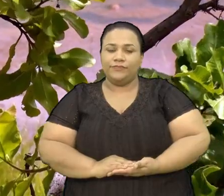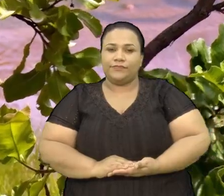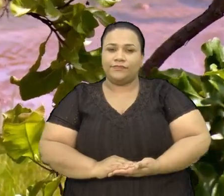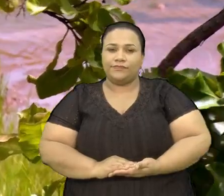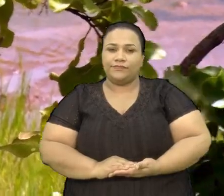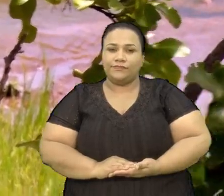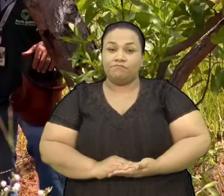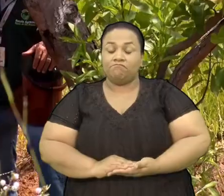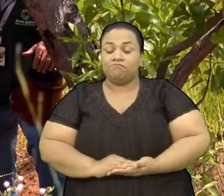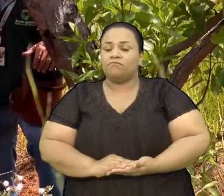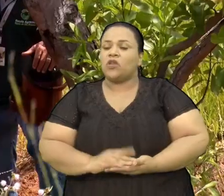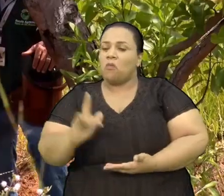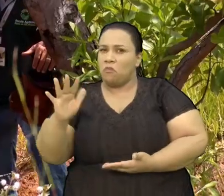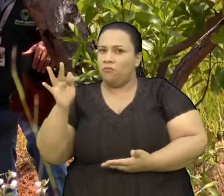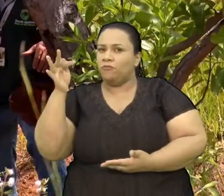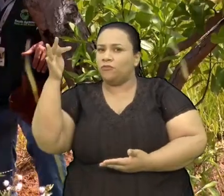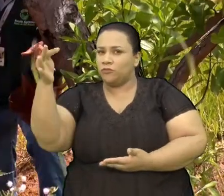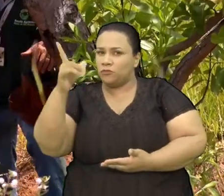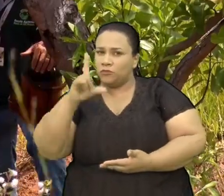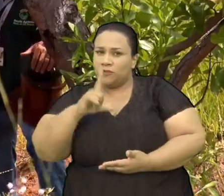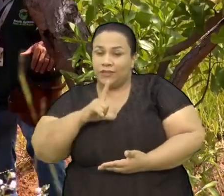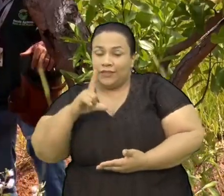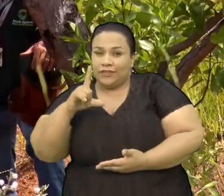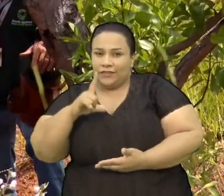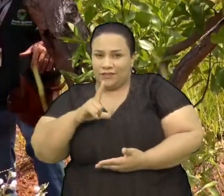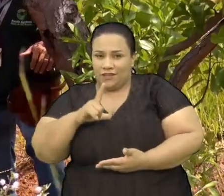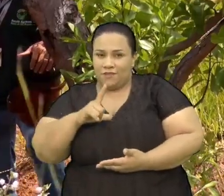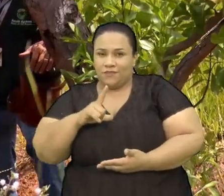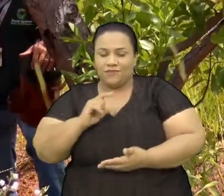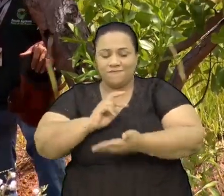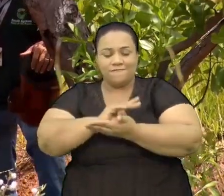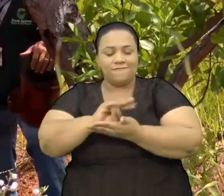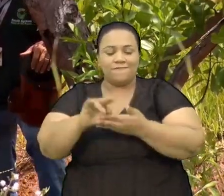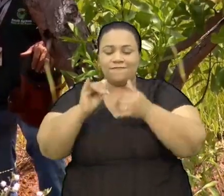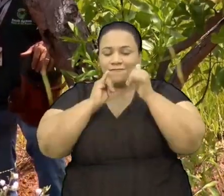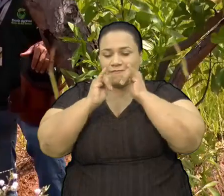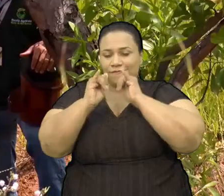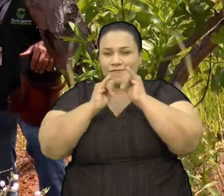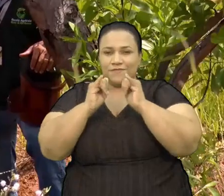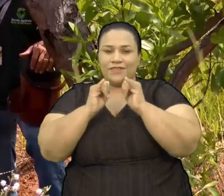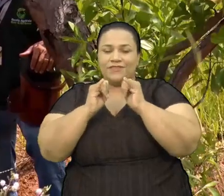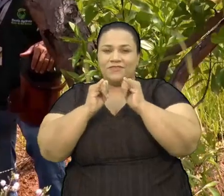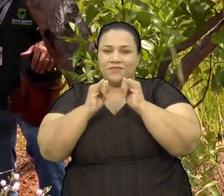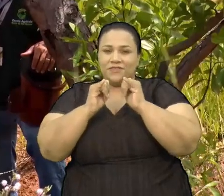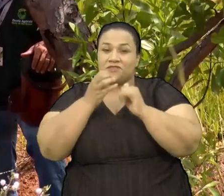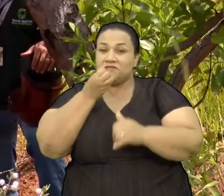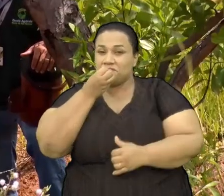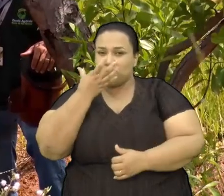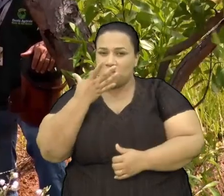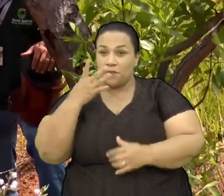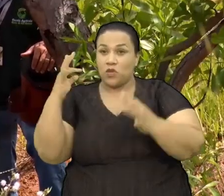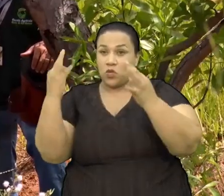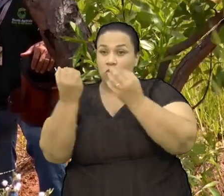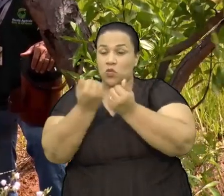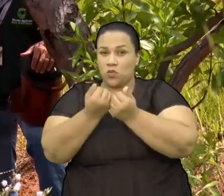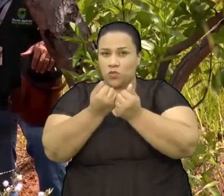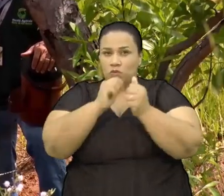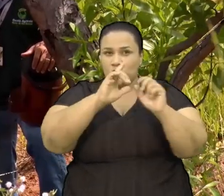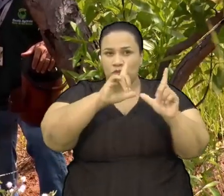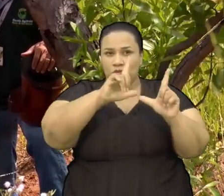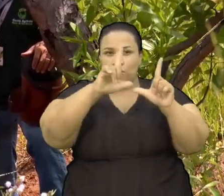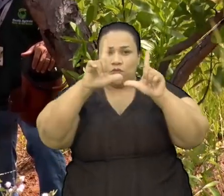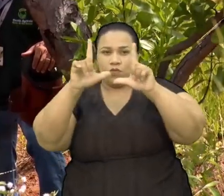Da nossa bacia Em breve Teremos aí Boas notícias Porque tudo Que você viu De imagens